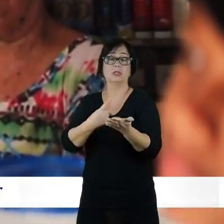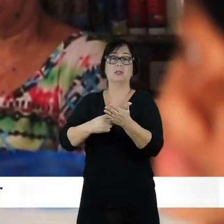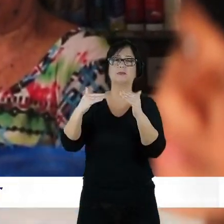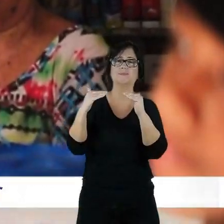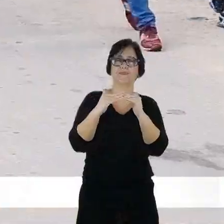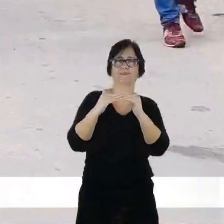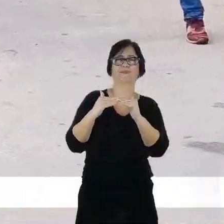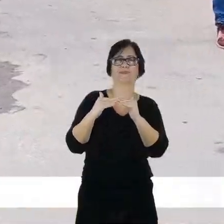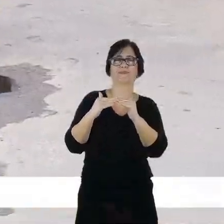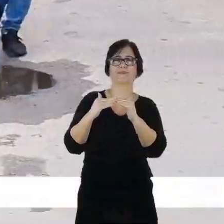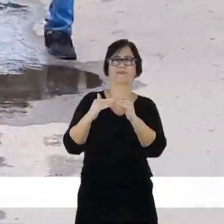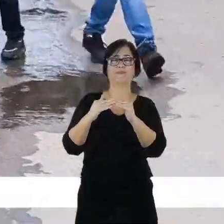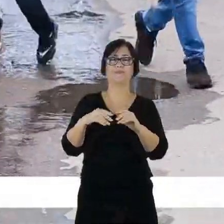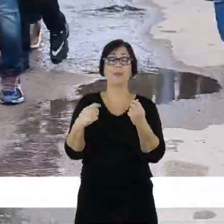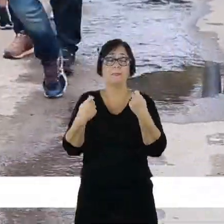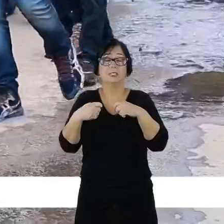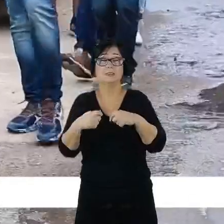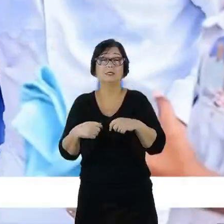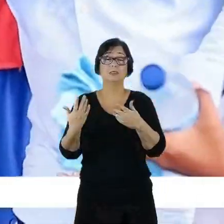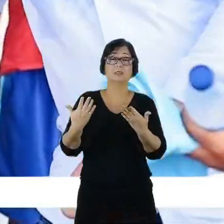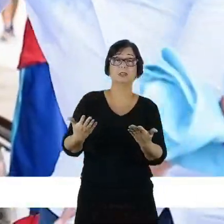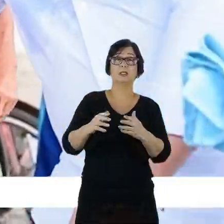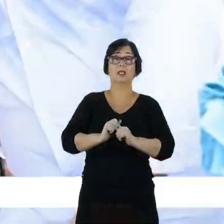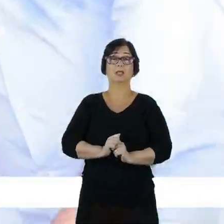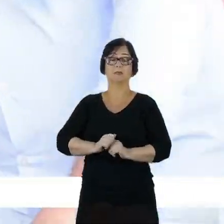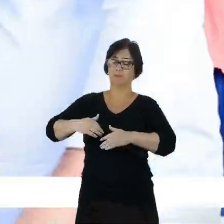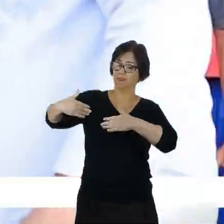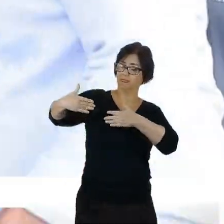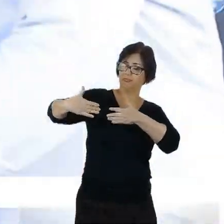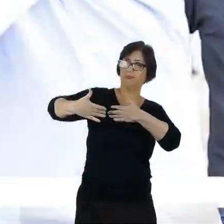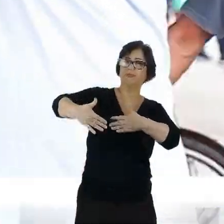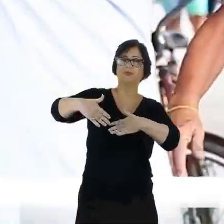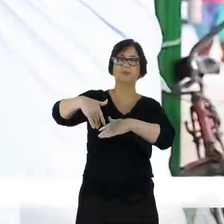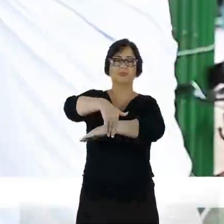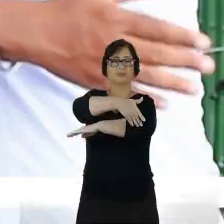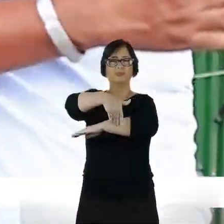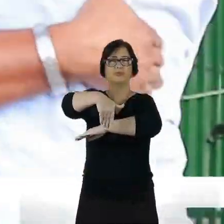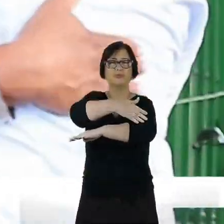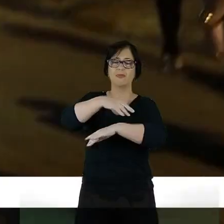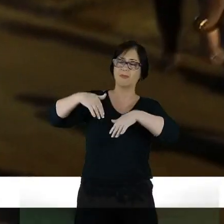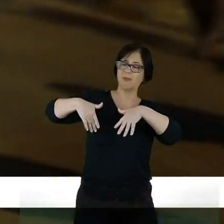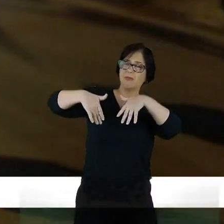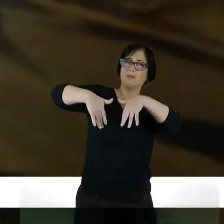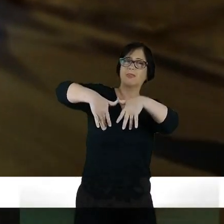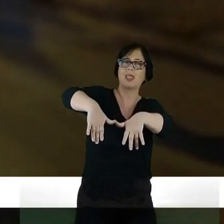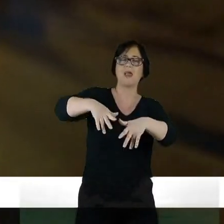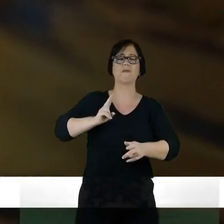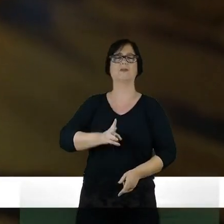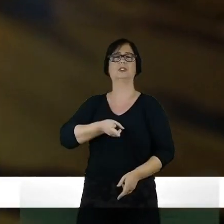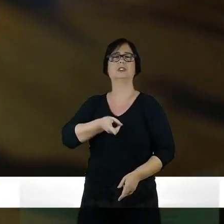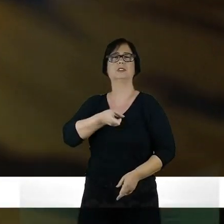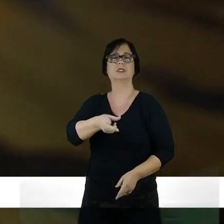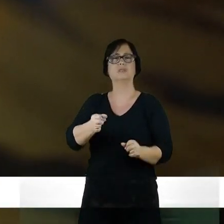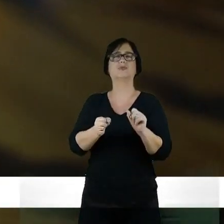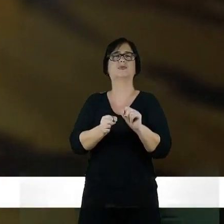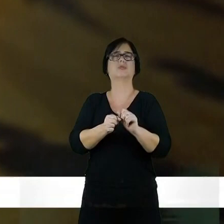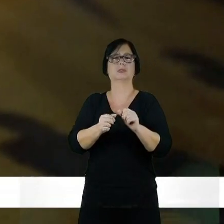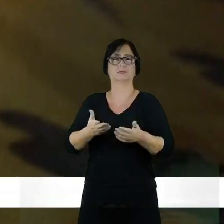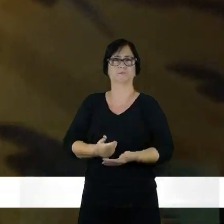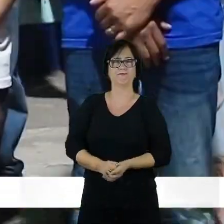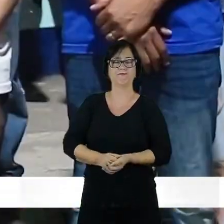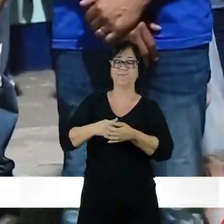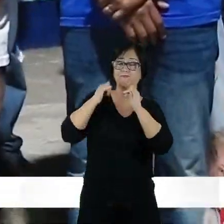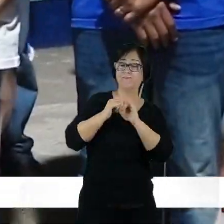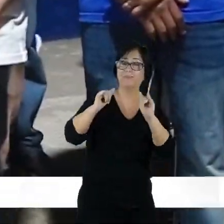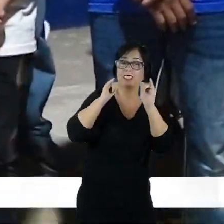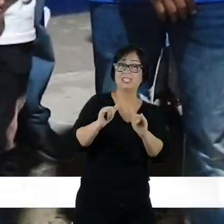gente passar. Como nós temos feito desde que começamos a estar na rua andando. Nós vamos continuar fazendo isso.